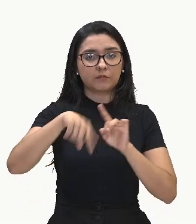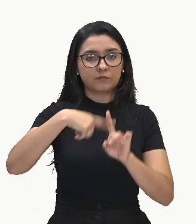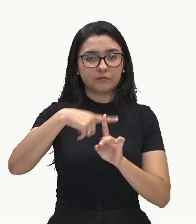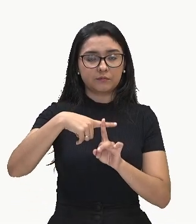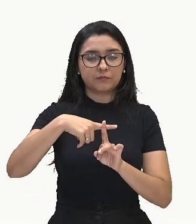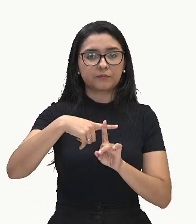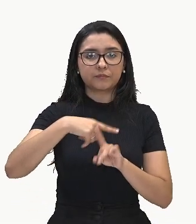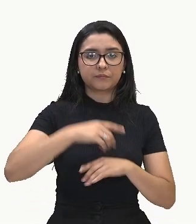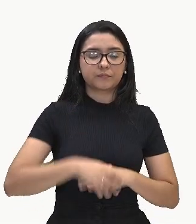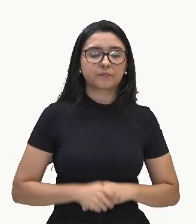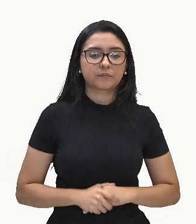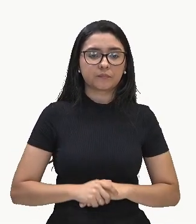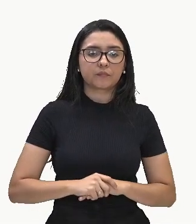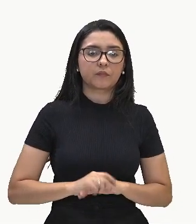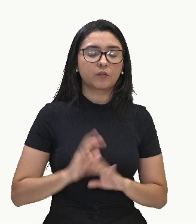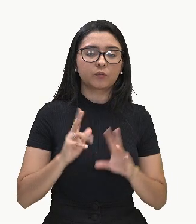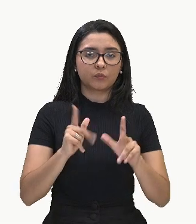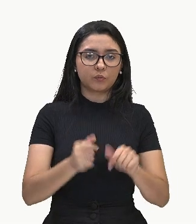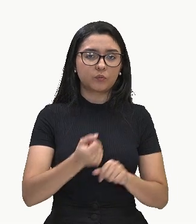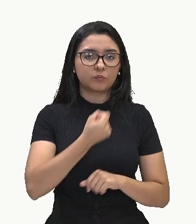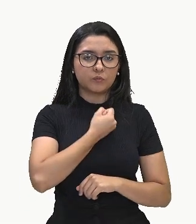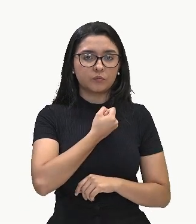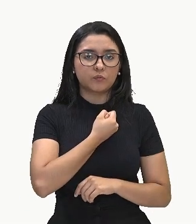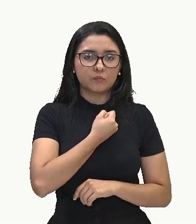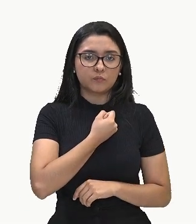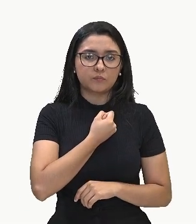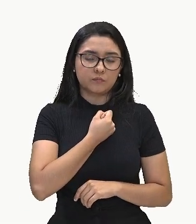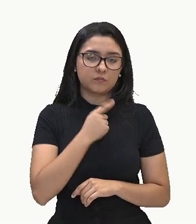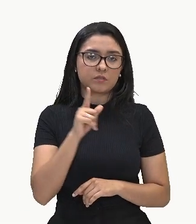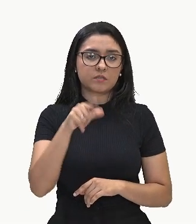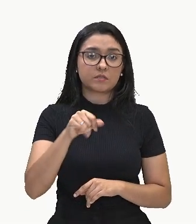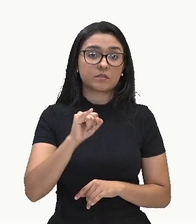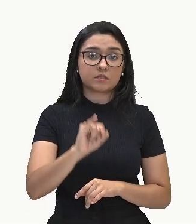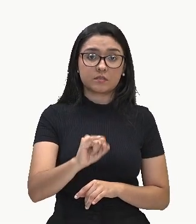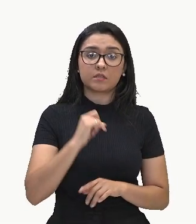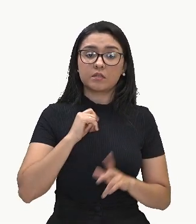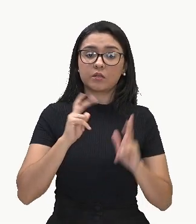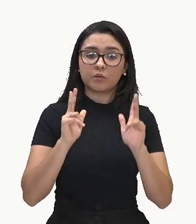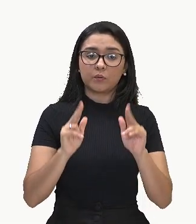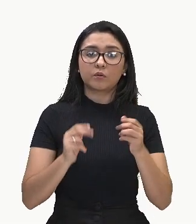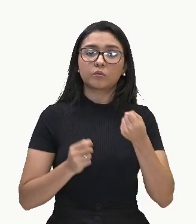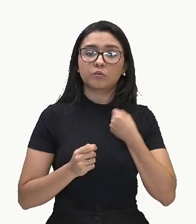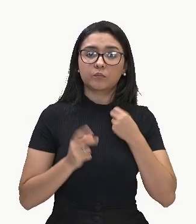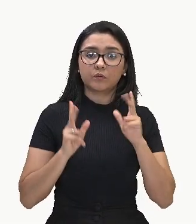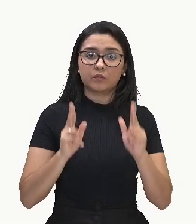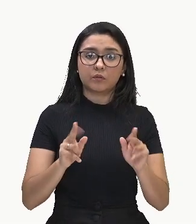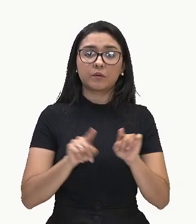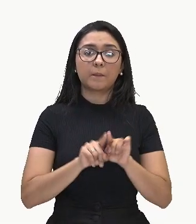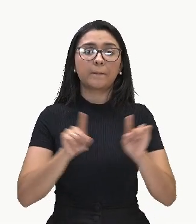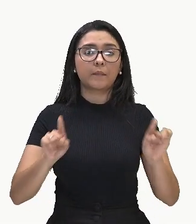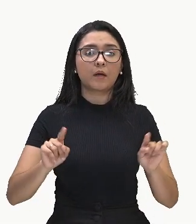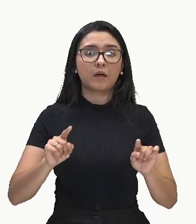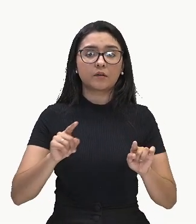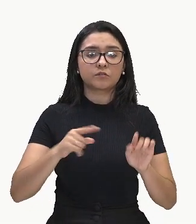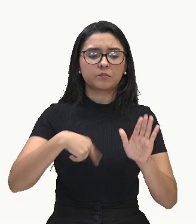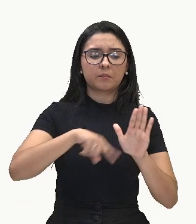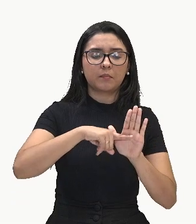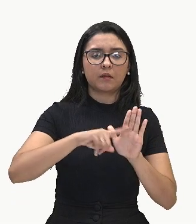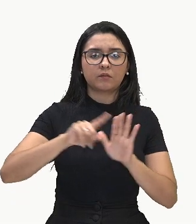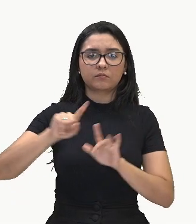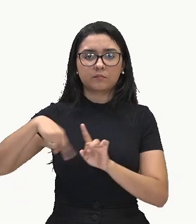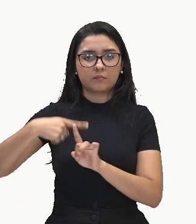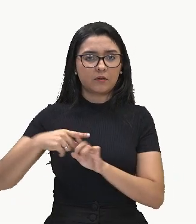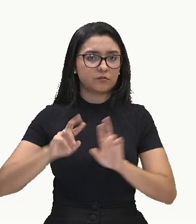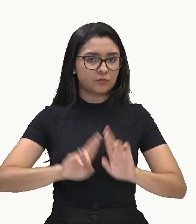Então, todo número, quando eles são simétricos, ou seja, o mesmo número, mas com sinal contrário, tá?